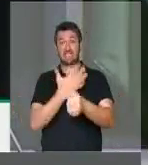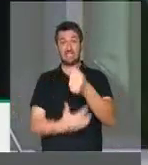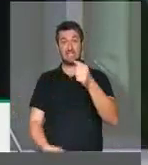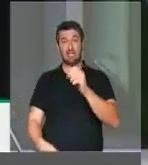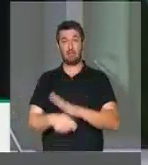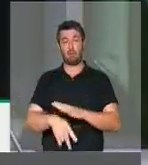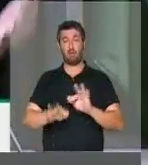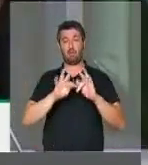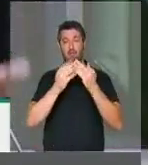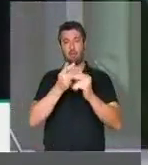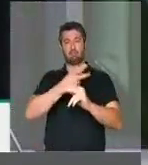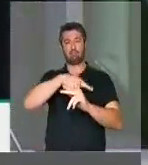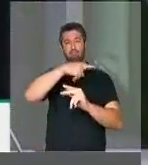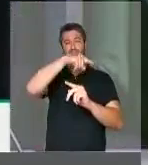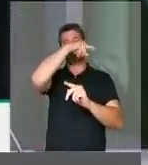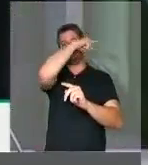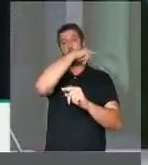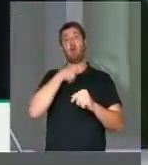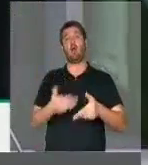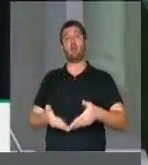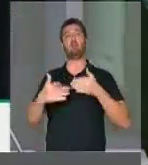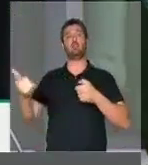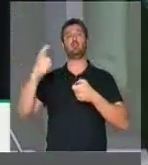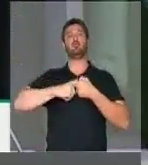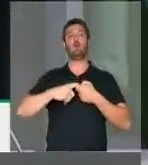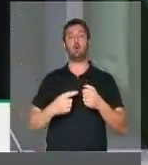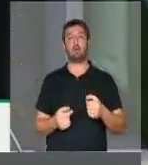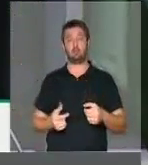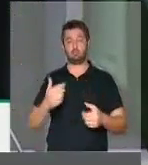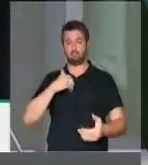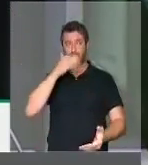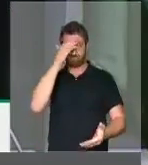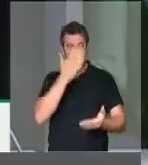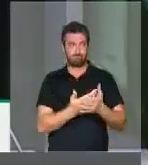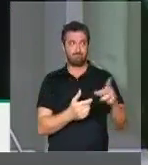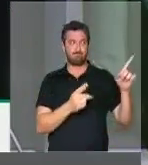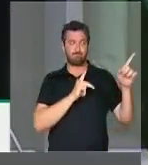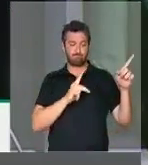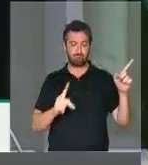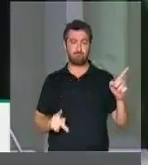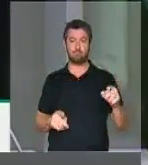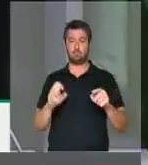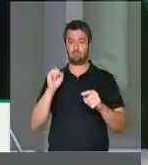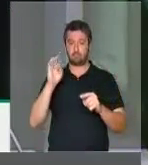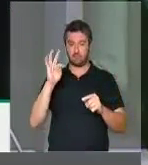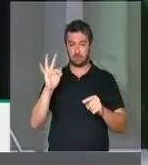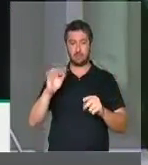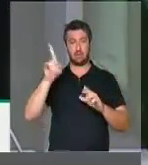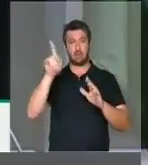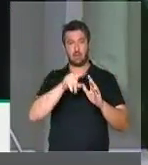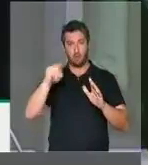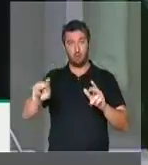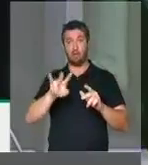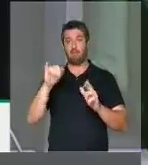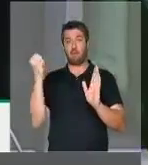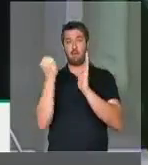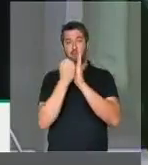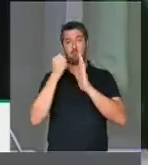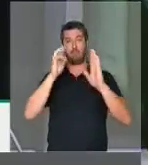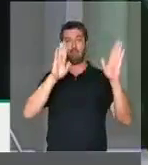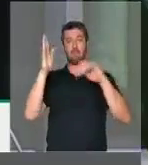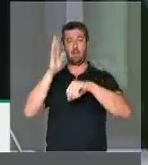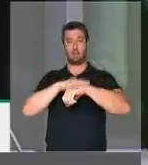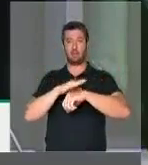sangue de seus parentes, possam reivindicá-las. Confio, senhor presidente, que o Supremo rejeitará o marco temporal